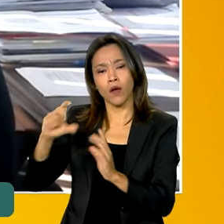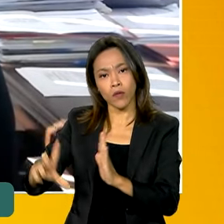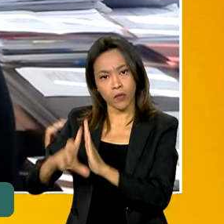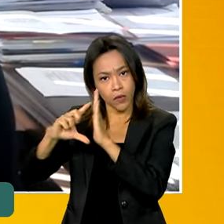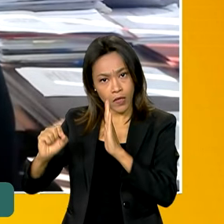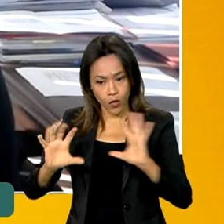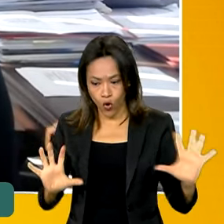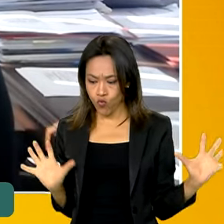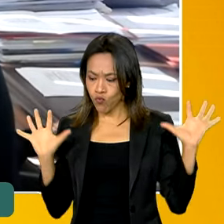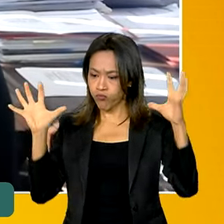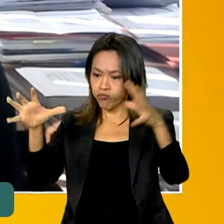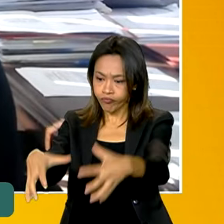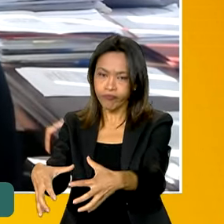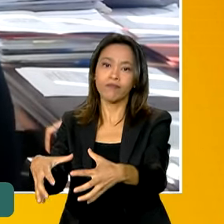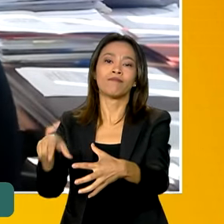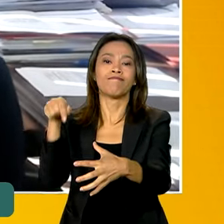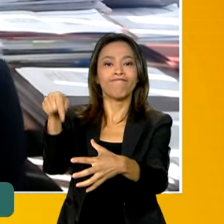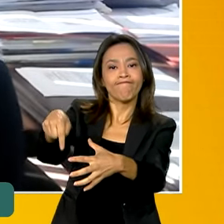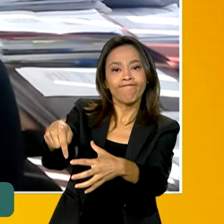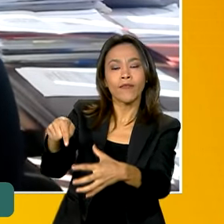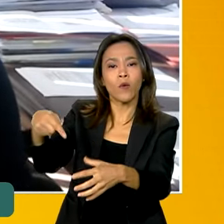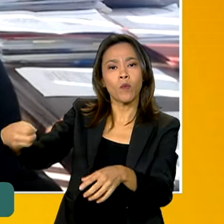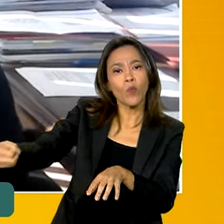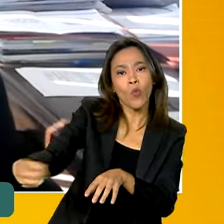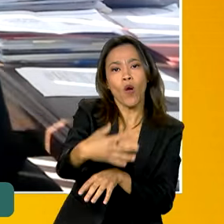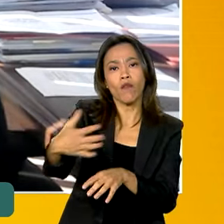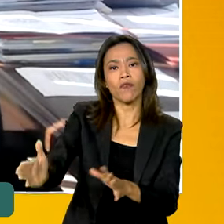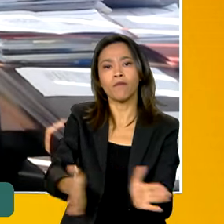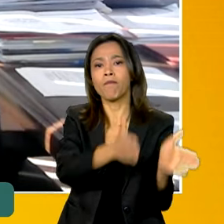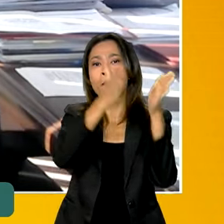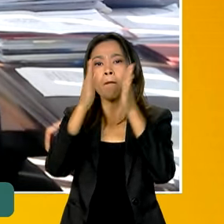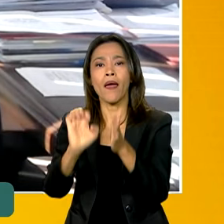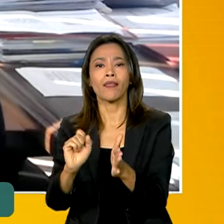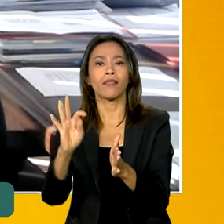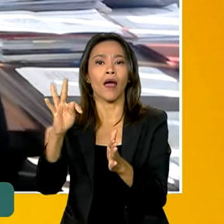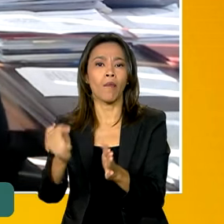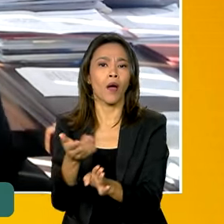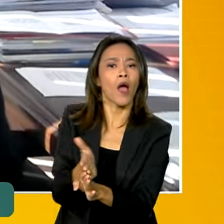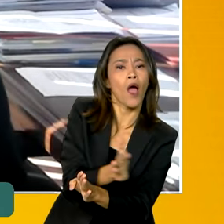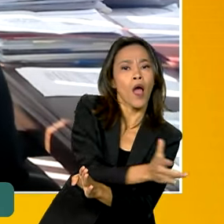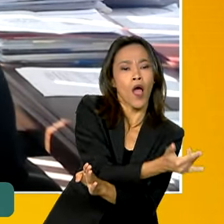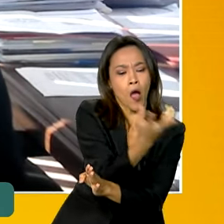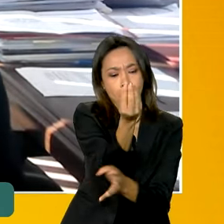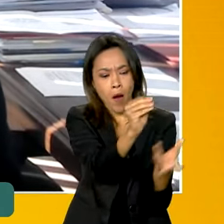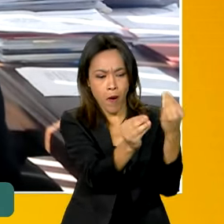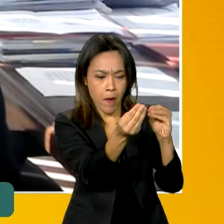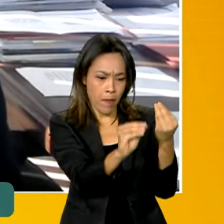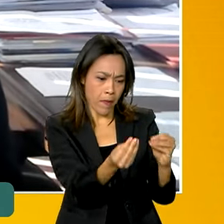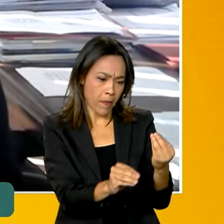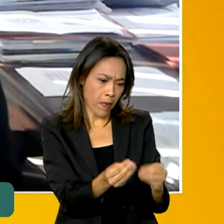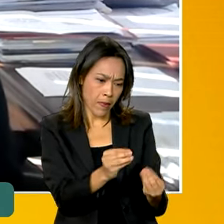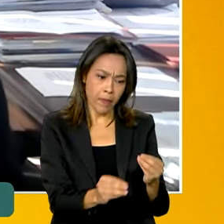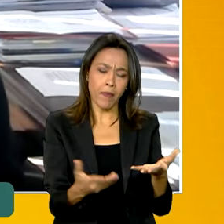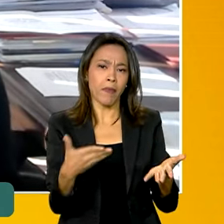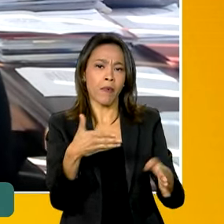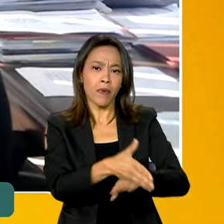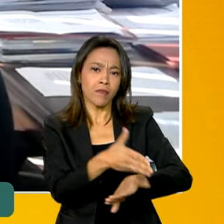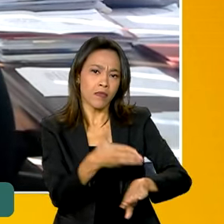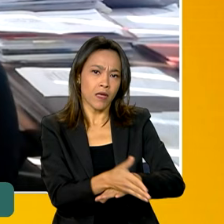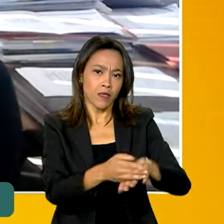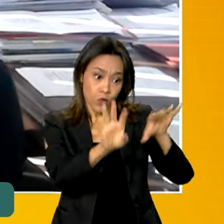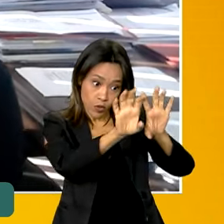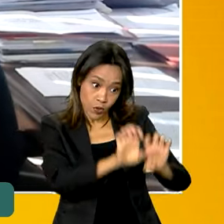expectativa é que isso marque uma nova etapa, passando da fase da reconstrução do sistema de participação